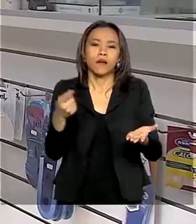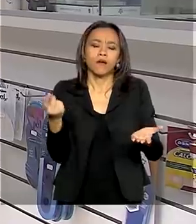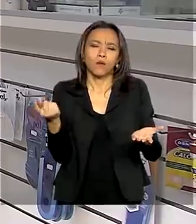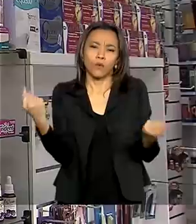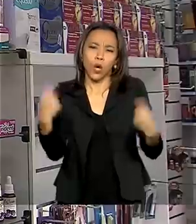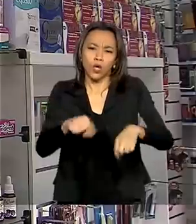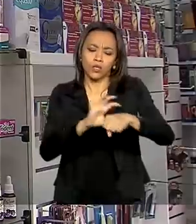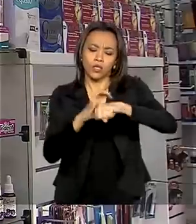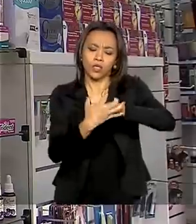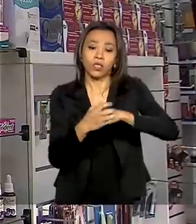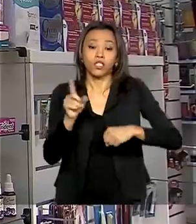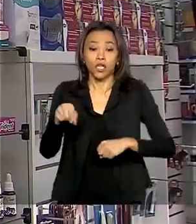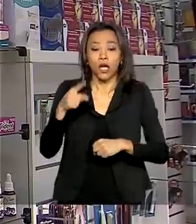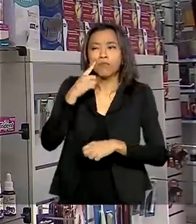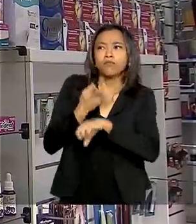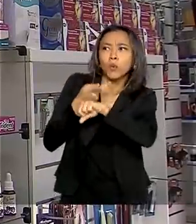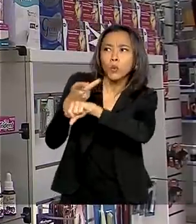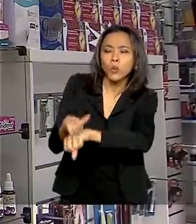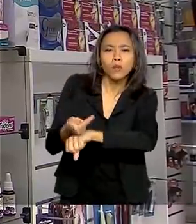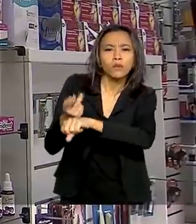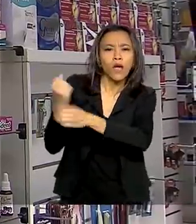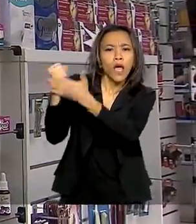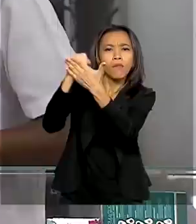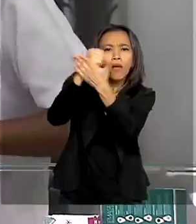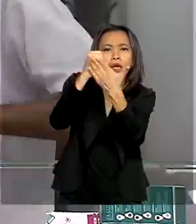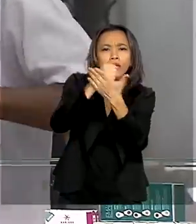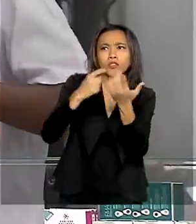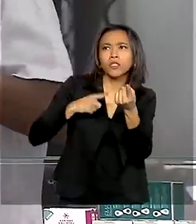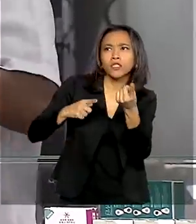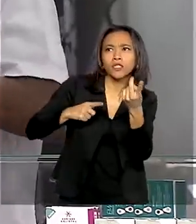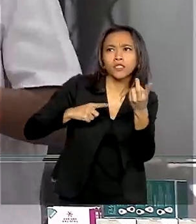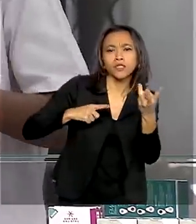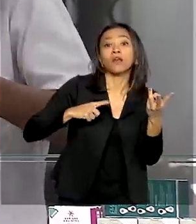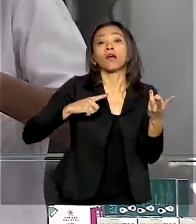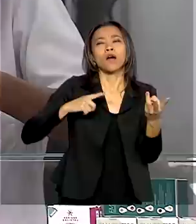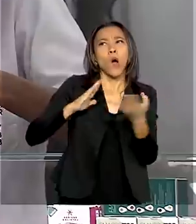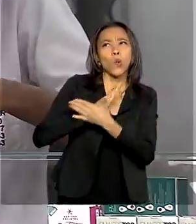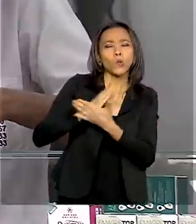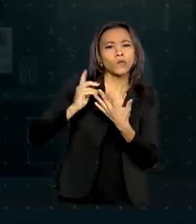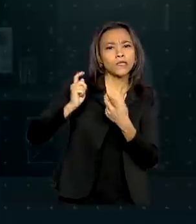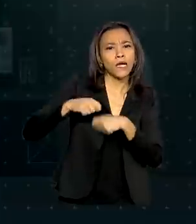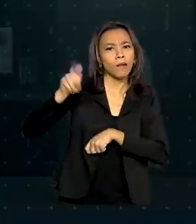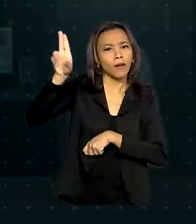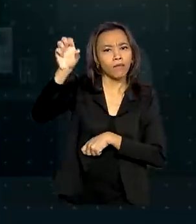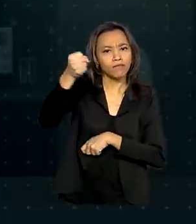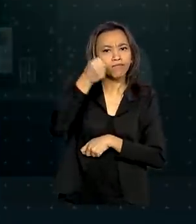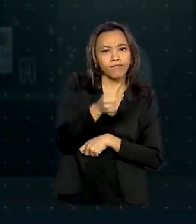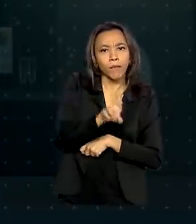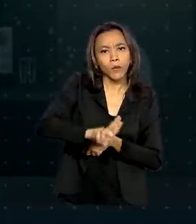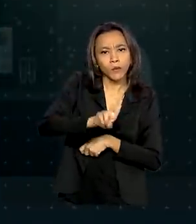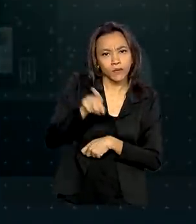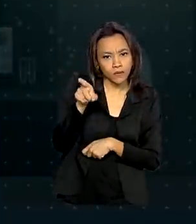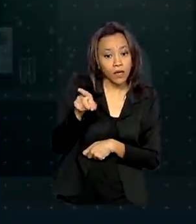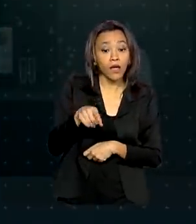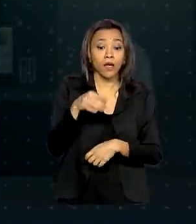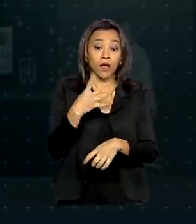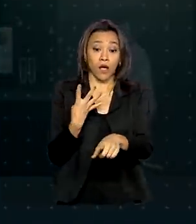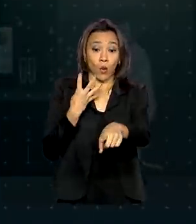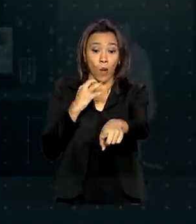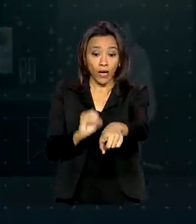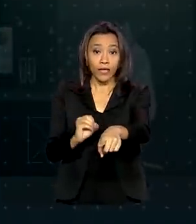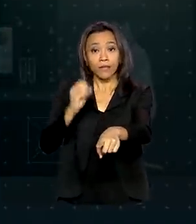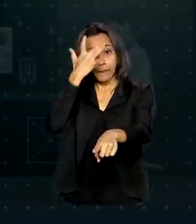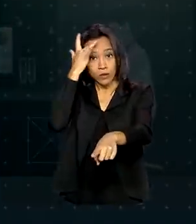mais comuns, aqueles que já estão nas prateleiras das farmácias, algum que pudesse ser usado. 40 cientistas do Laboratório